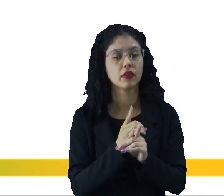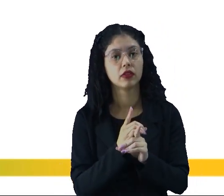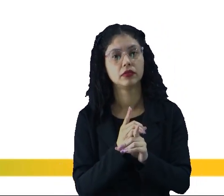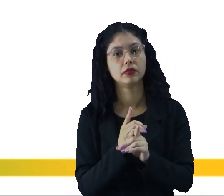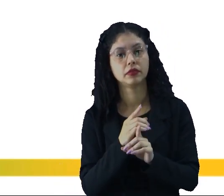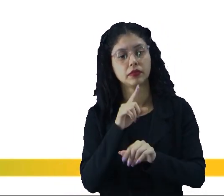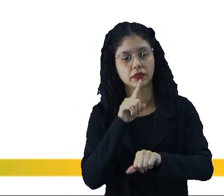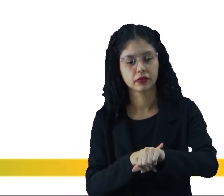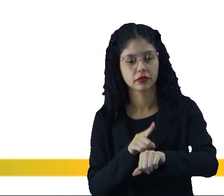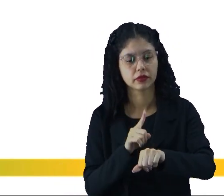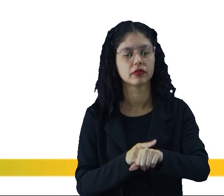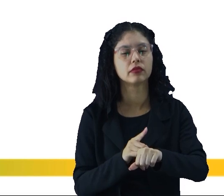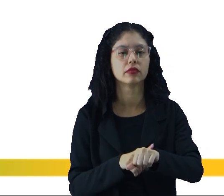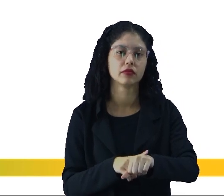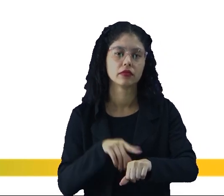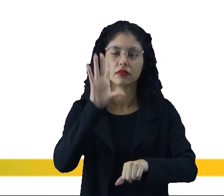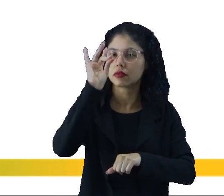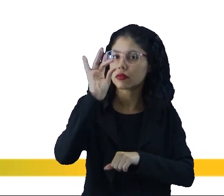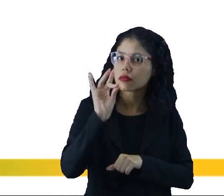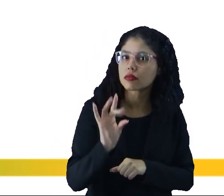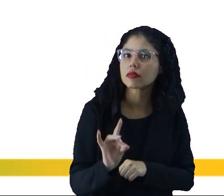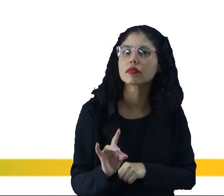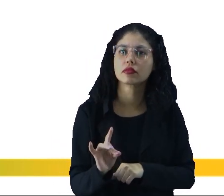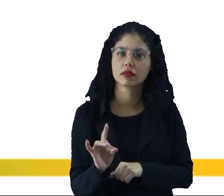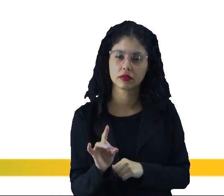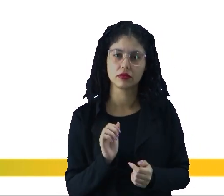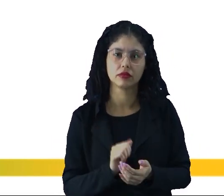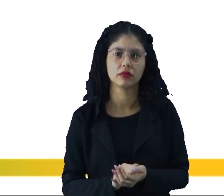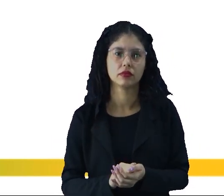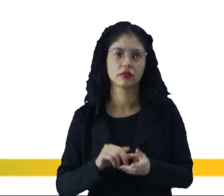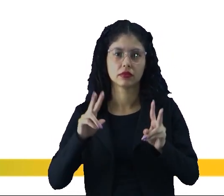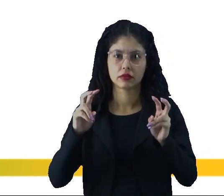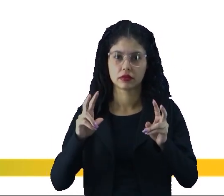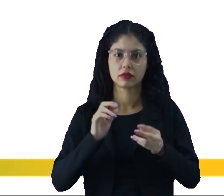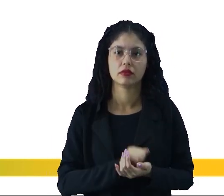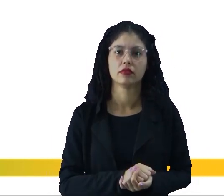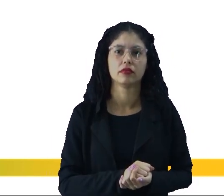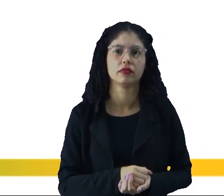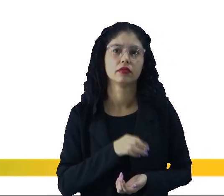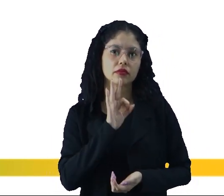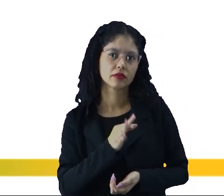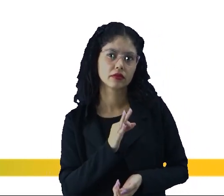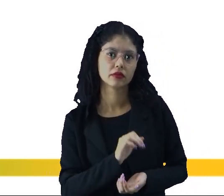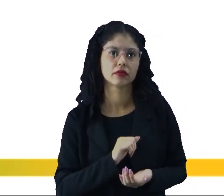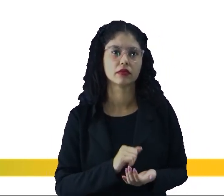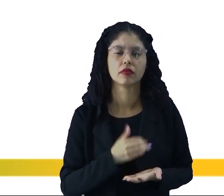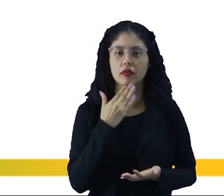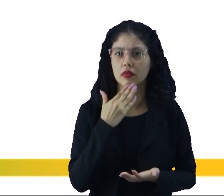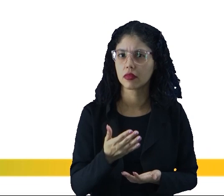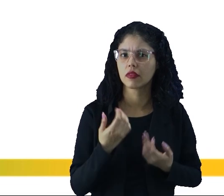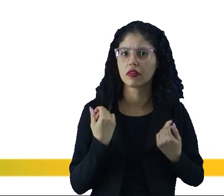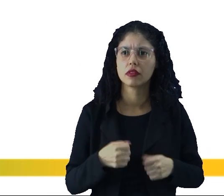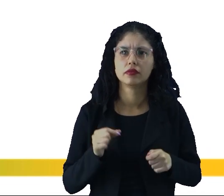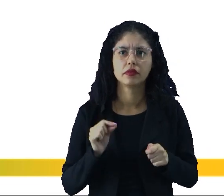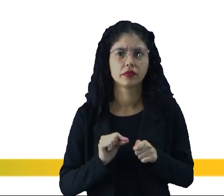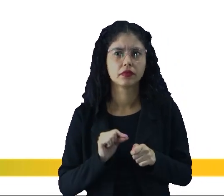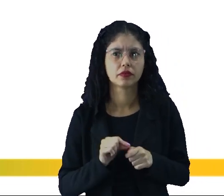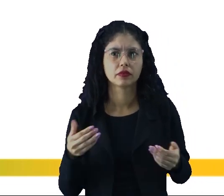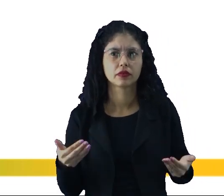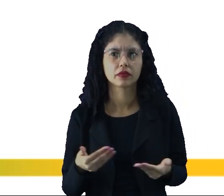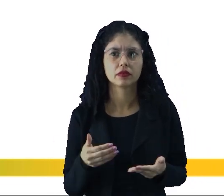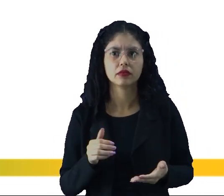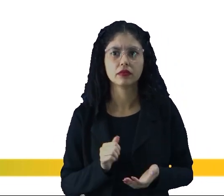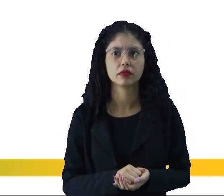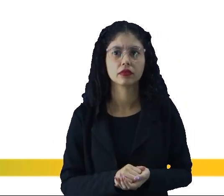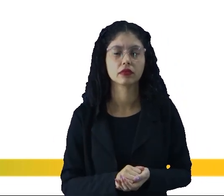nós aqui o tempo de viagem de cada um dos trechos certo? o que que a gente precisa fazer agora?